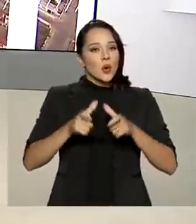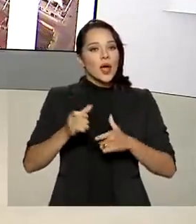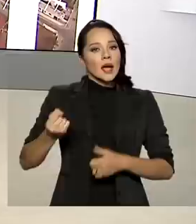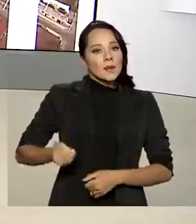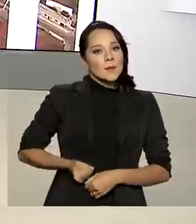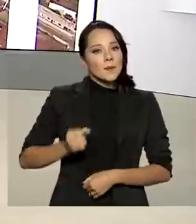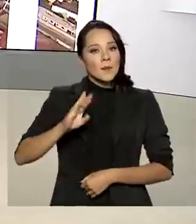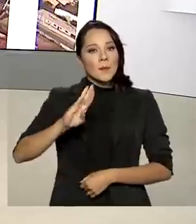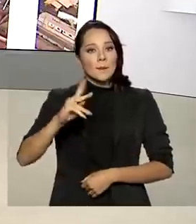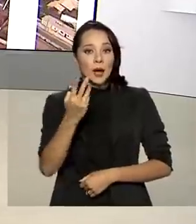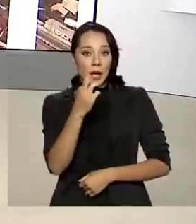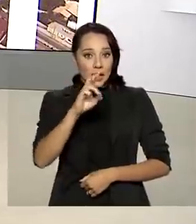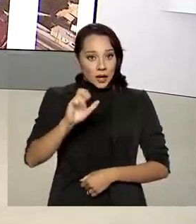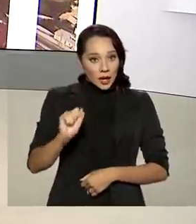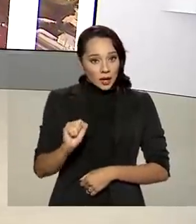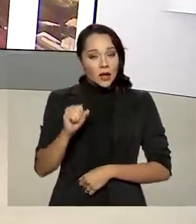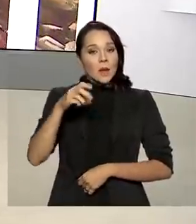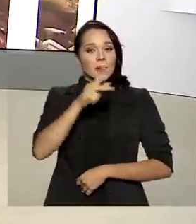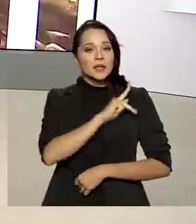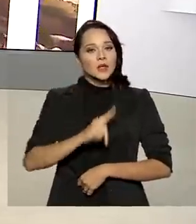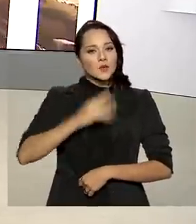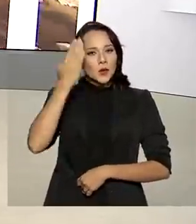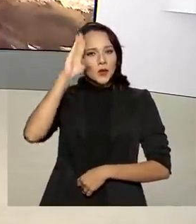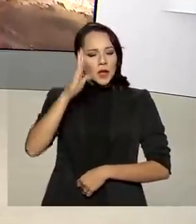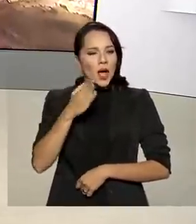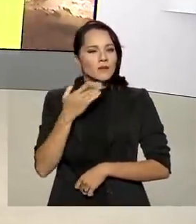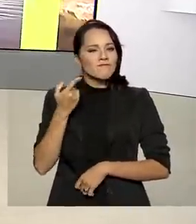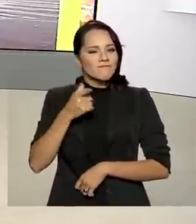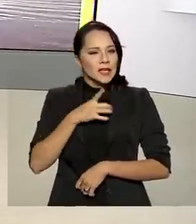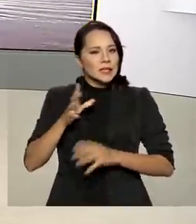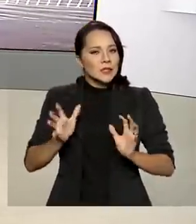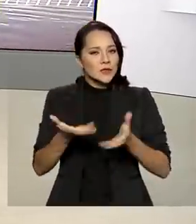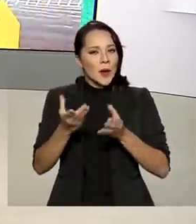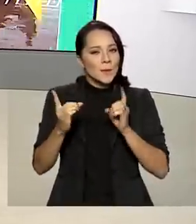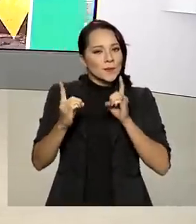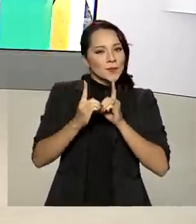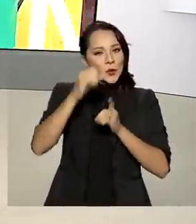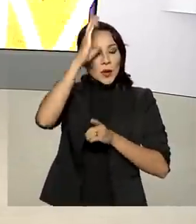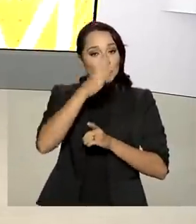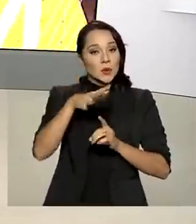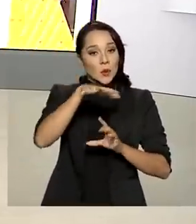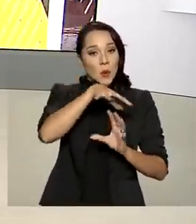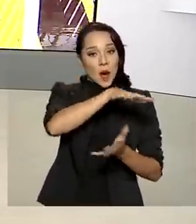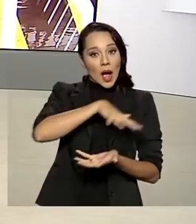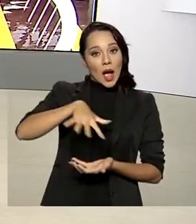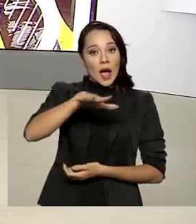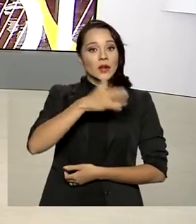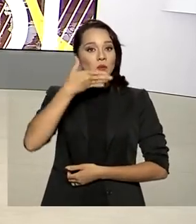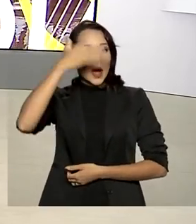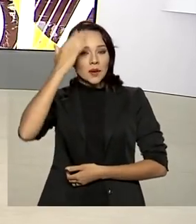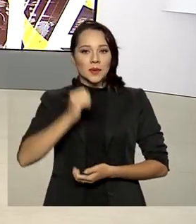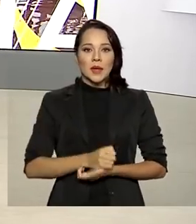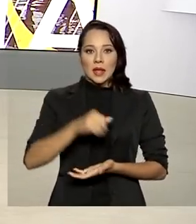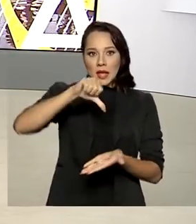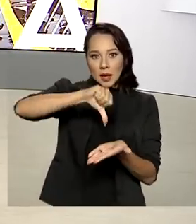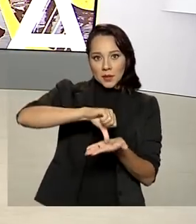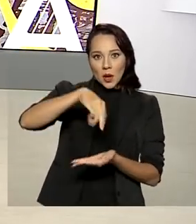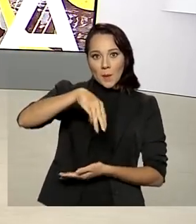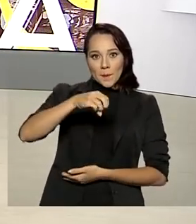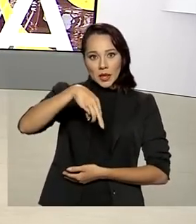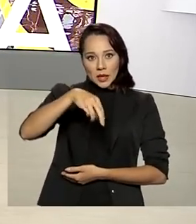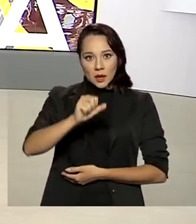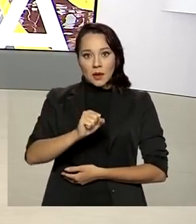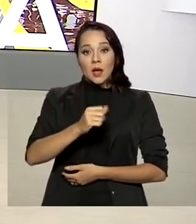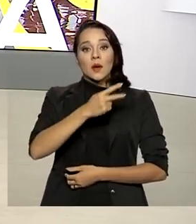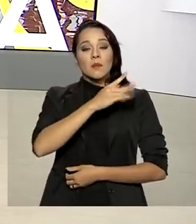o presidente Jair Bolsonaro buscou incentivar a aproximação do Brasil com o mundo árabe. Na capital, Manama, Bolsonaro